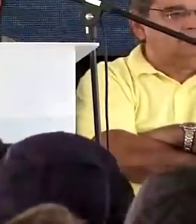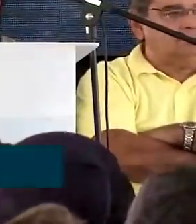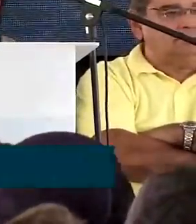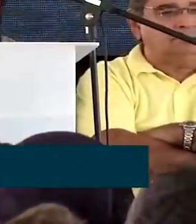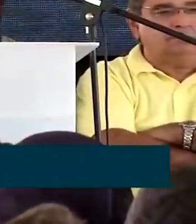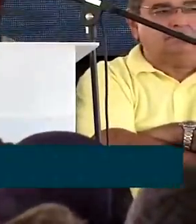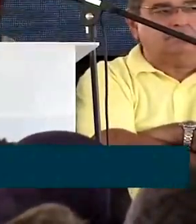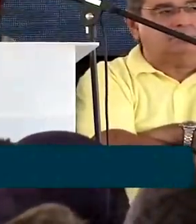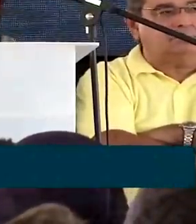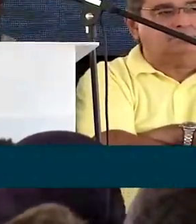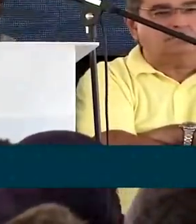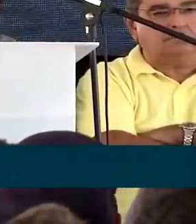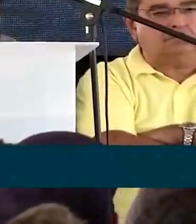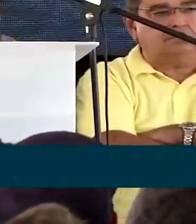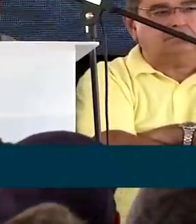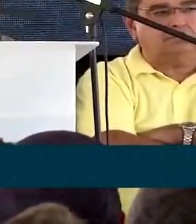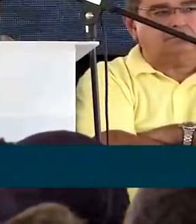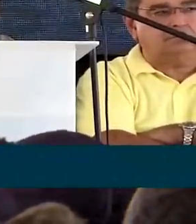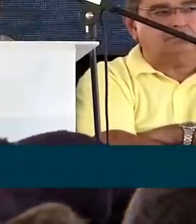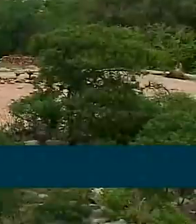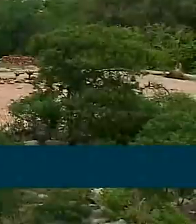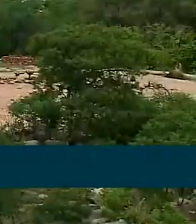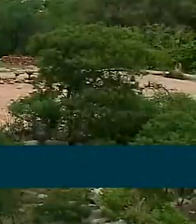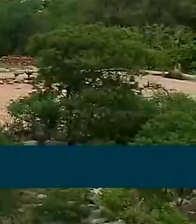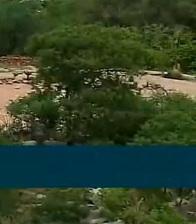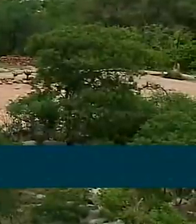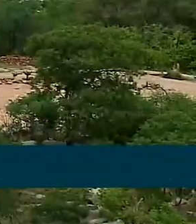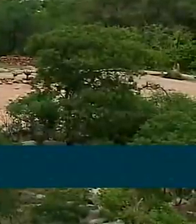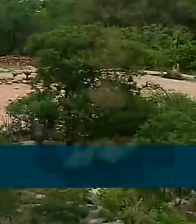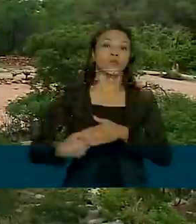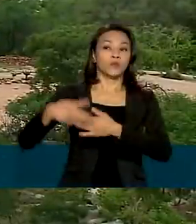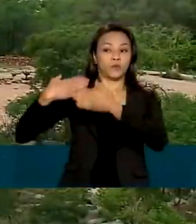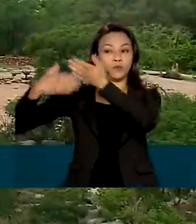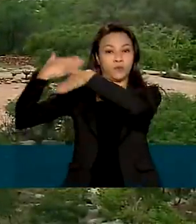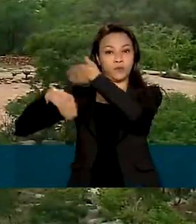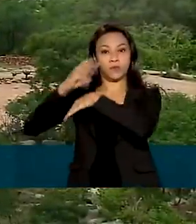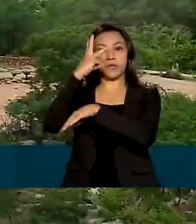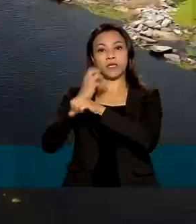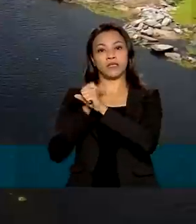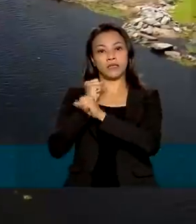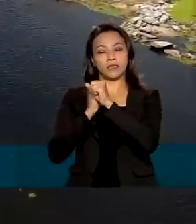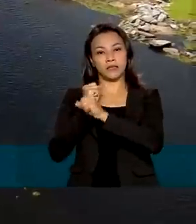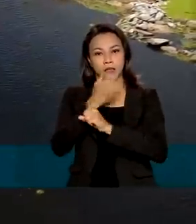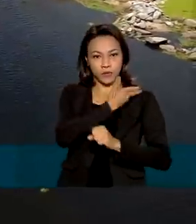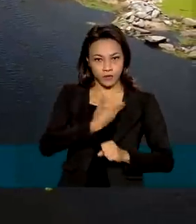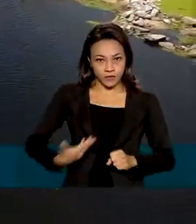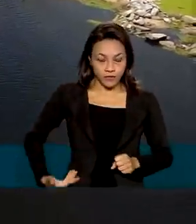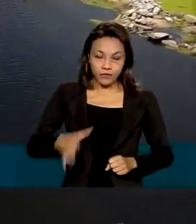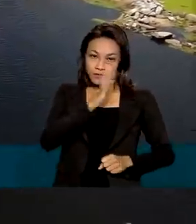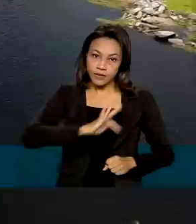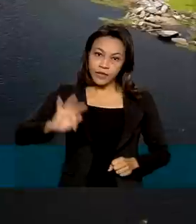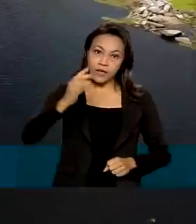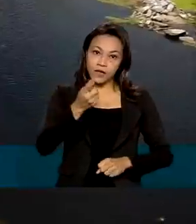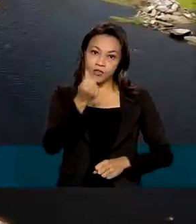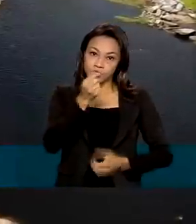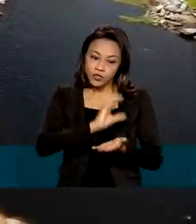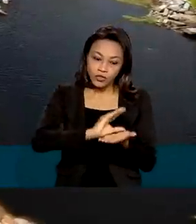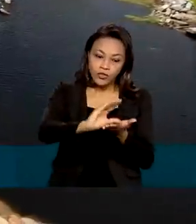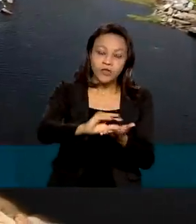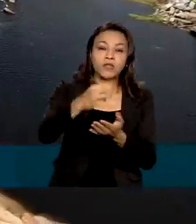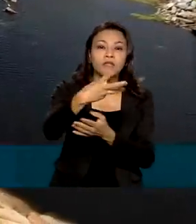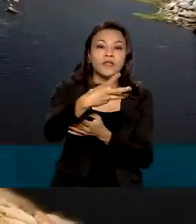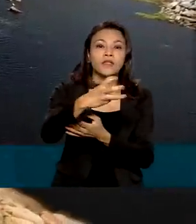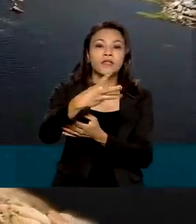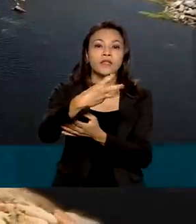teremos a geração do emprego e renda. Nos últimos três anos, o governo federal repassou cerca de 300 milhões de